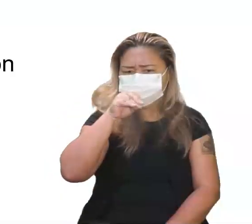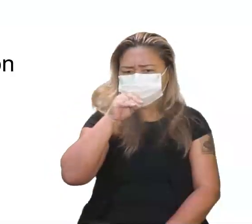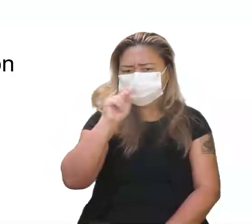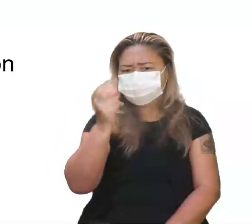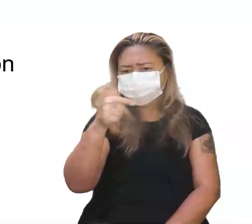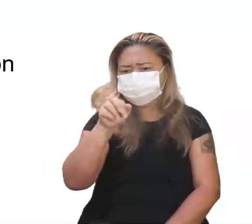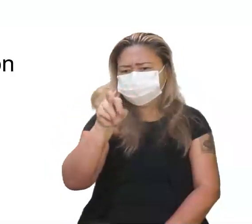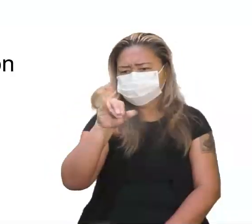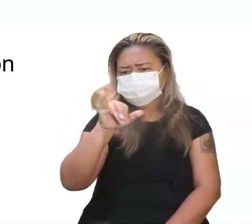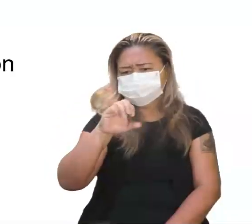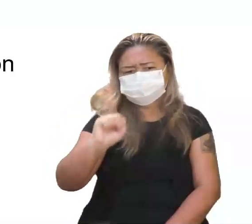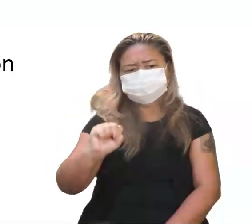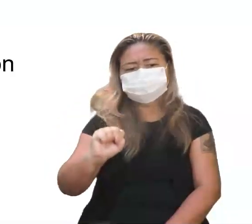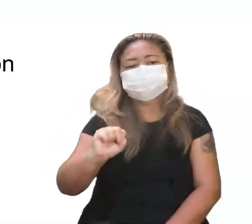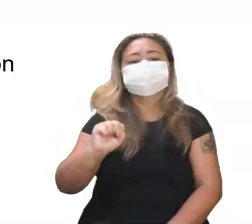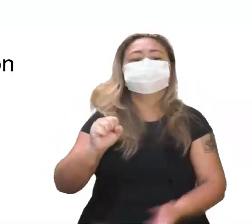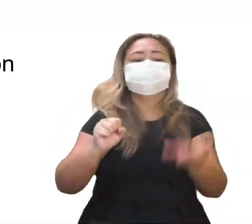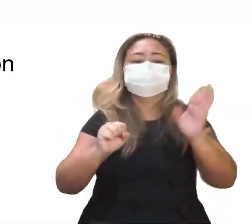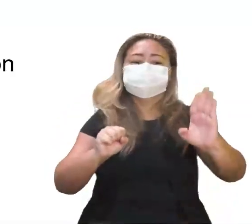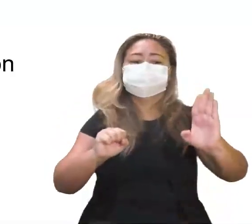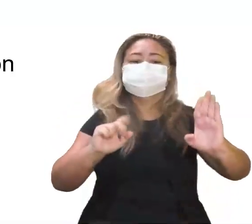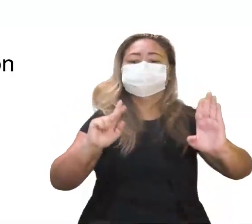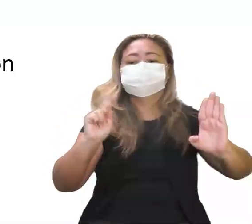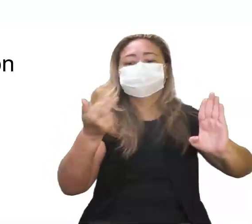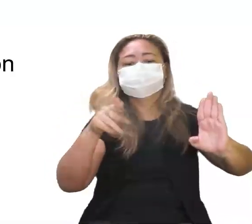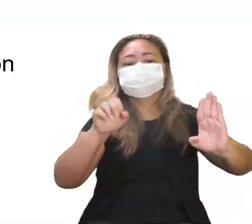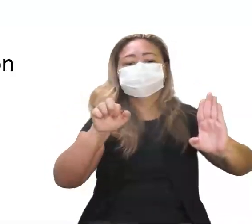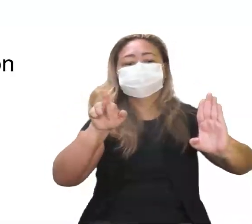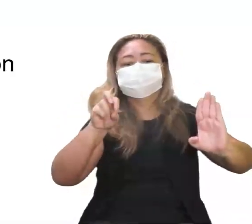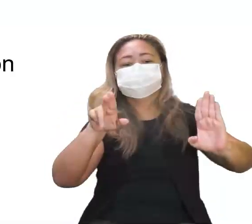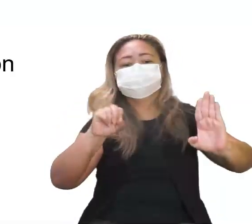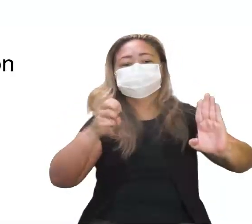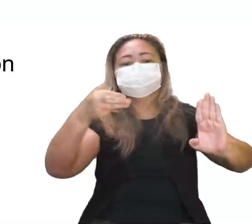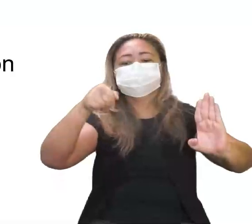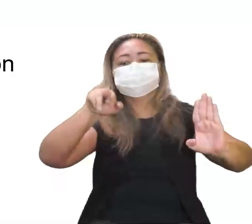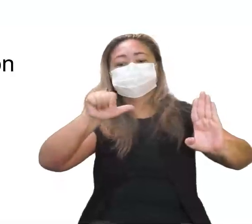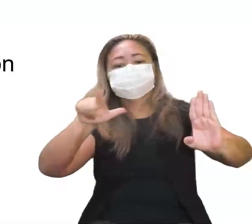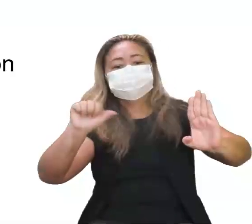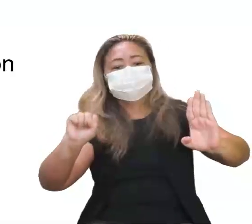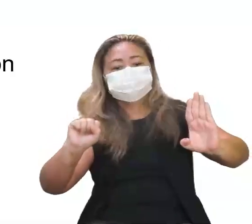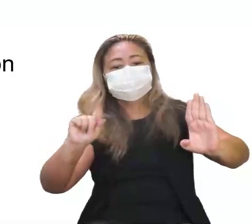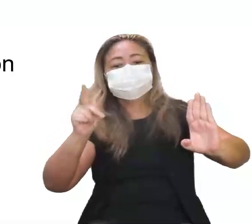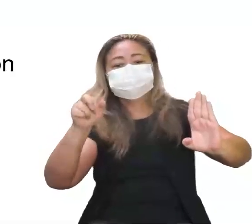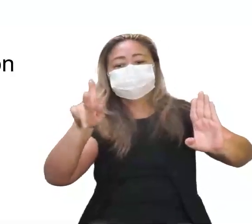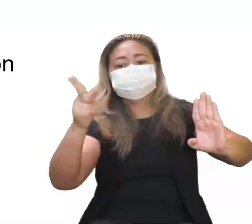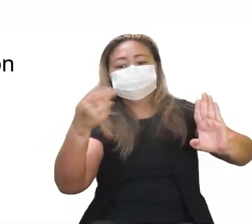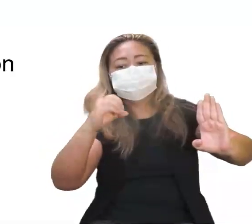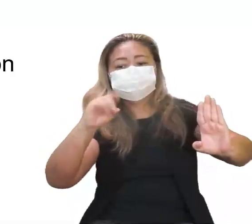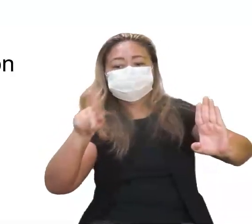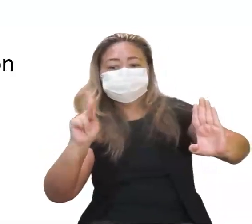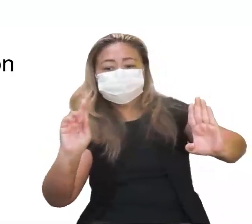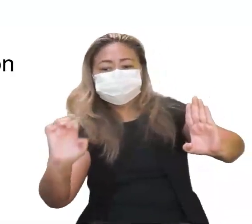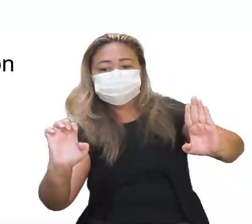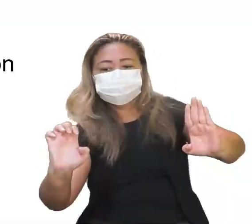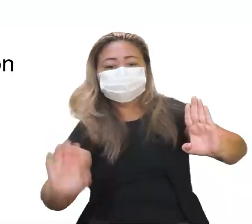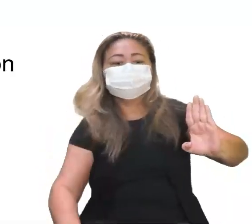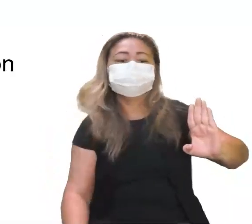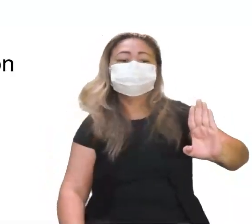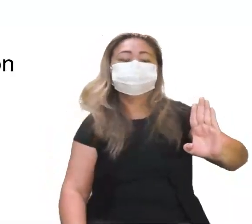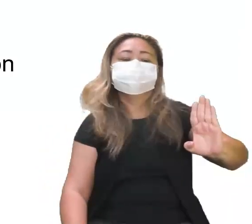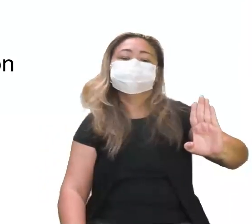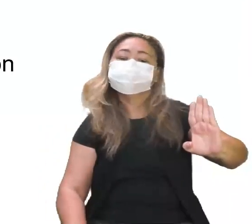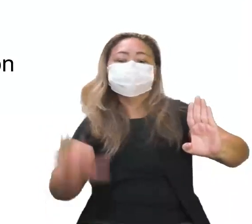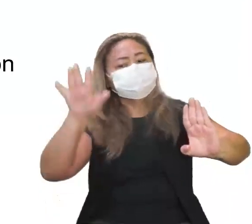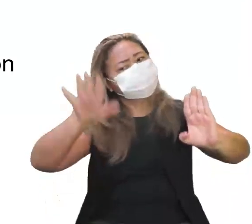Friis. Letra B. Hugo, Mona Lisa, Robert e Hulk. Galera,